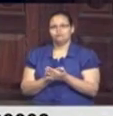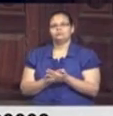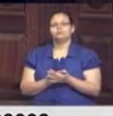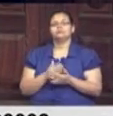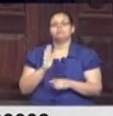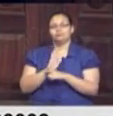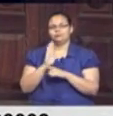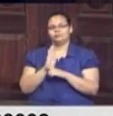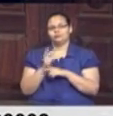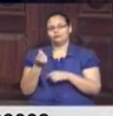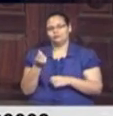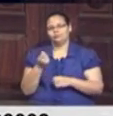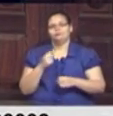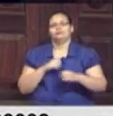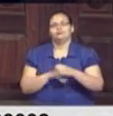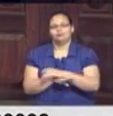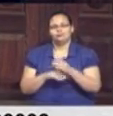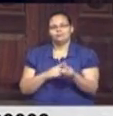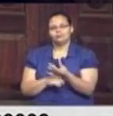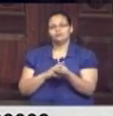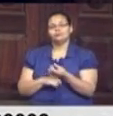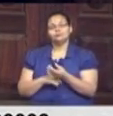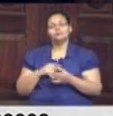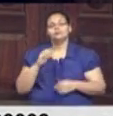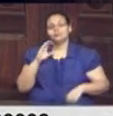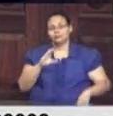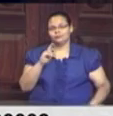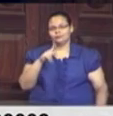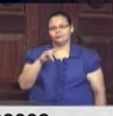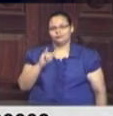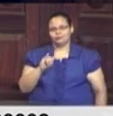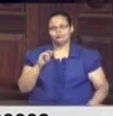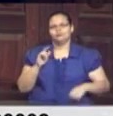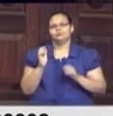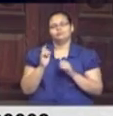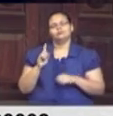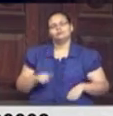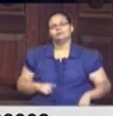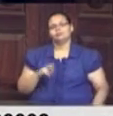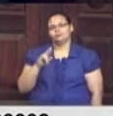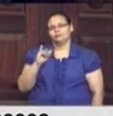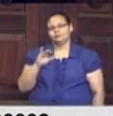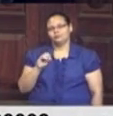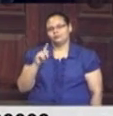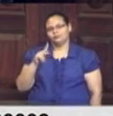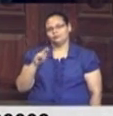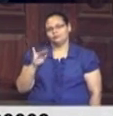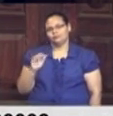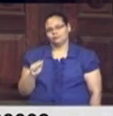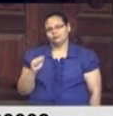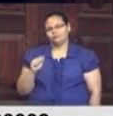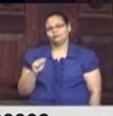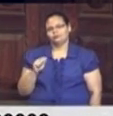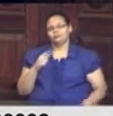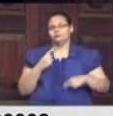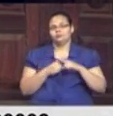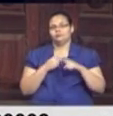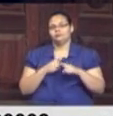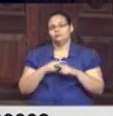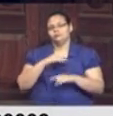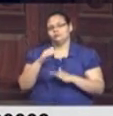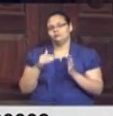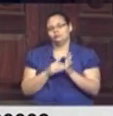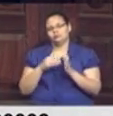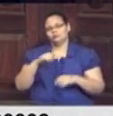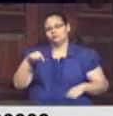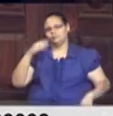corrupção, devemos sim discutir a CPI do Rio Previdência, auditar inclusive o Rio Previdência, porque todos